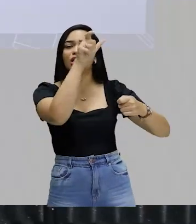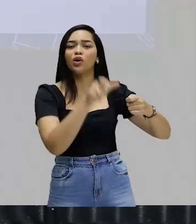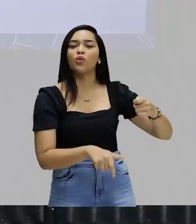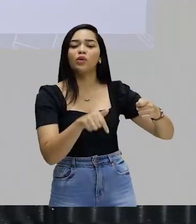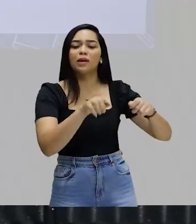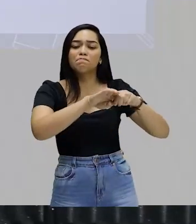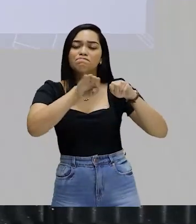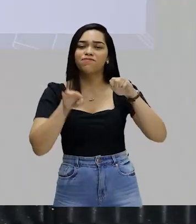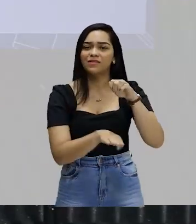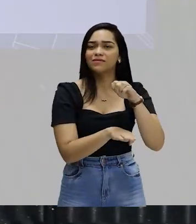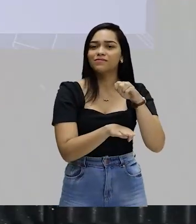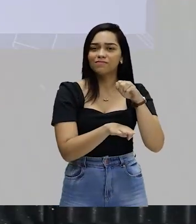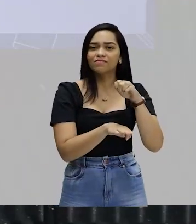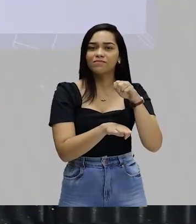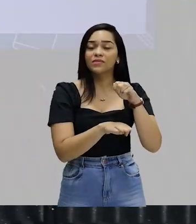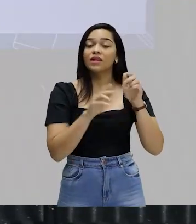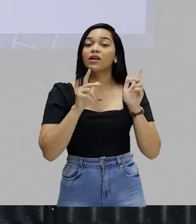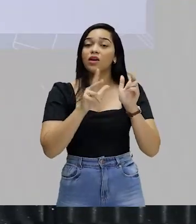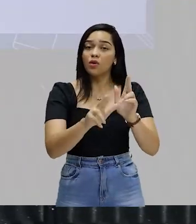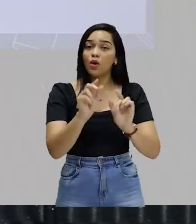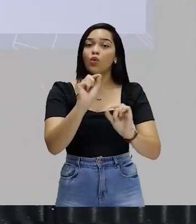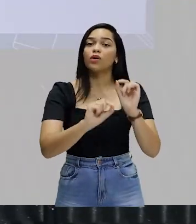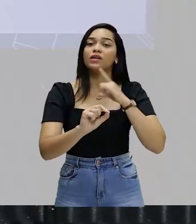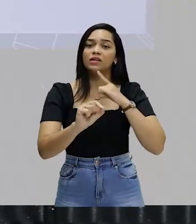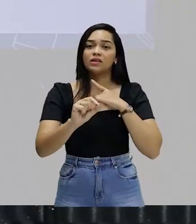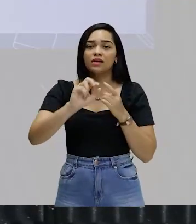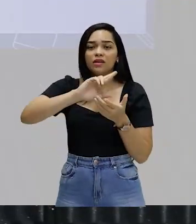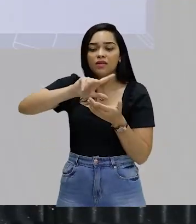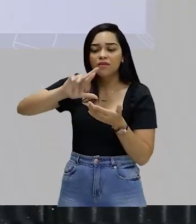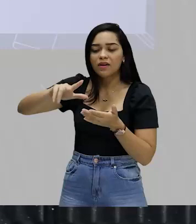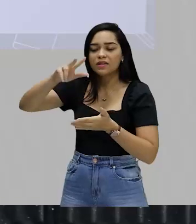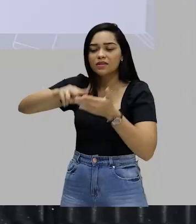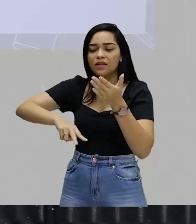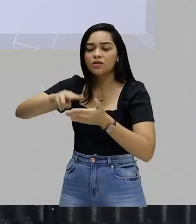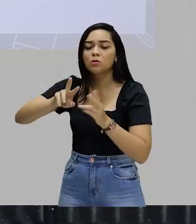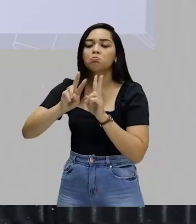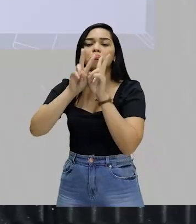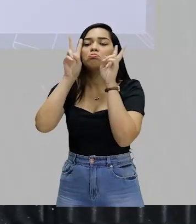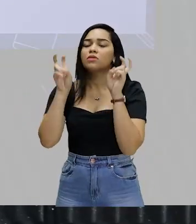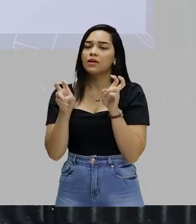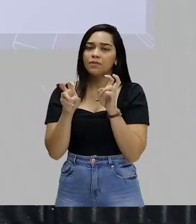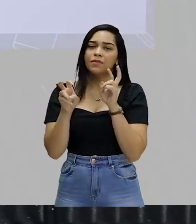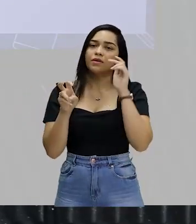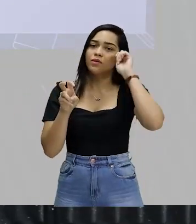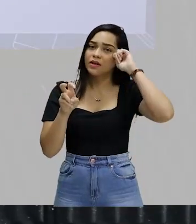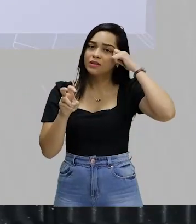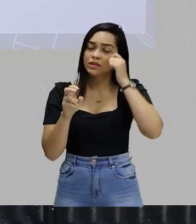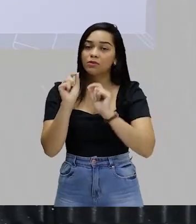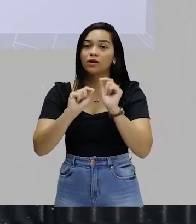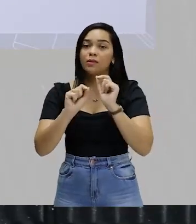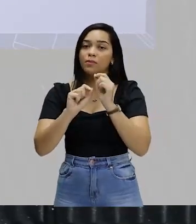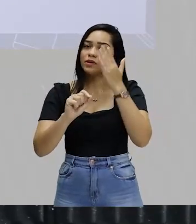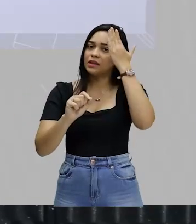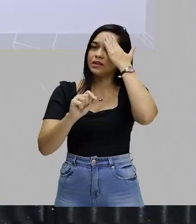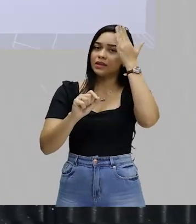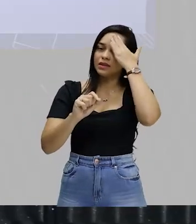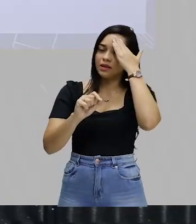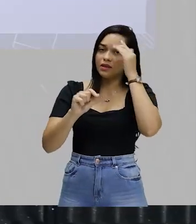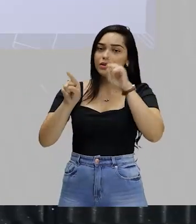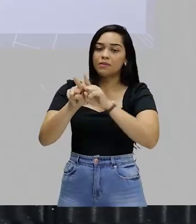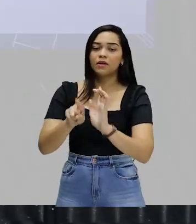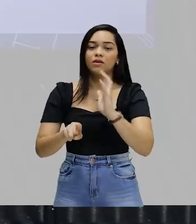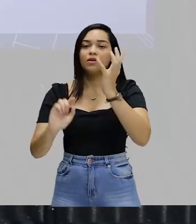subalterno. E é exatamente por isso que existe essa leitura sobre o racismo institucional, para compreender esse fenômeno